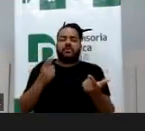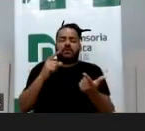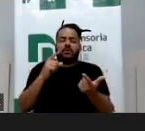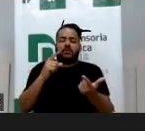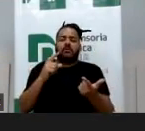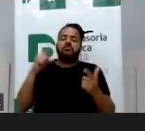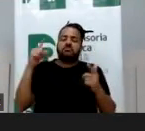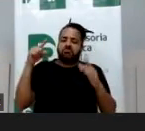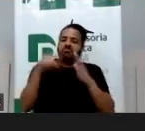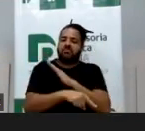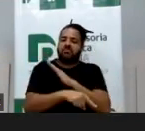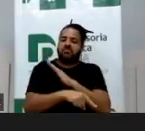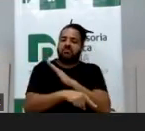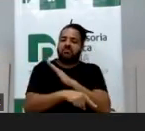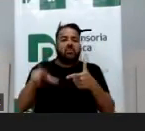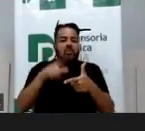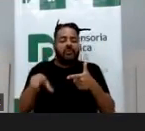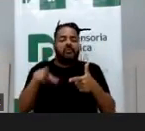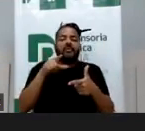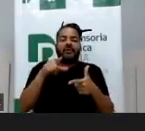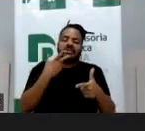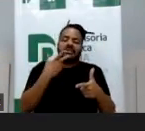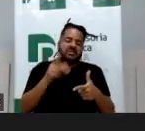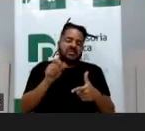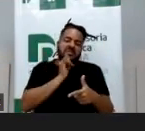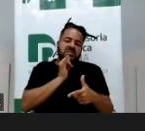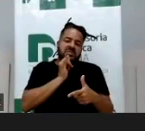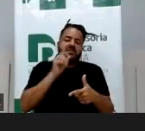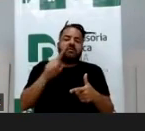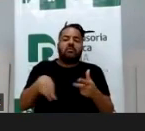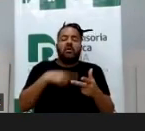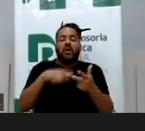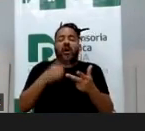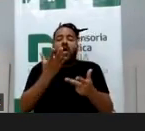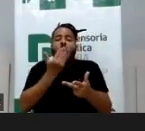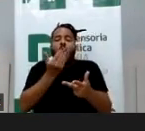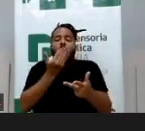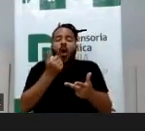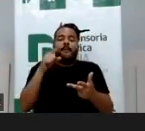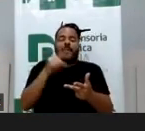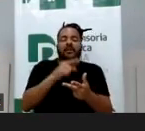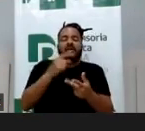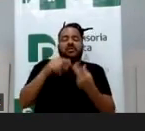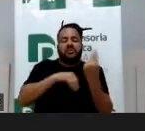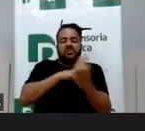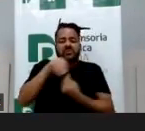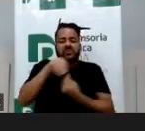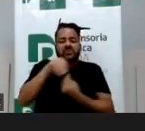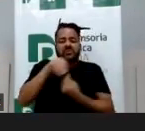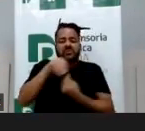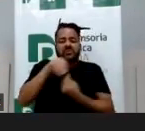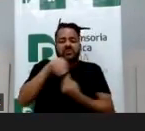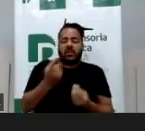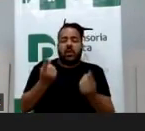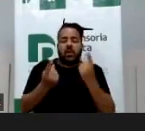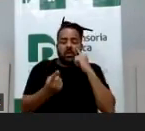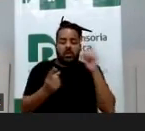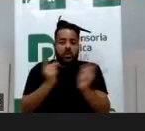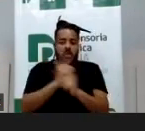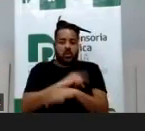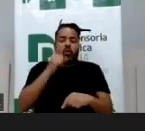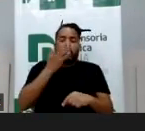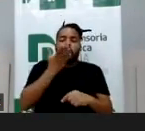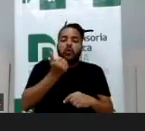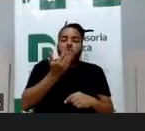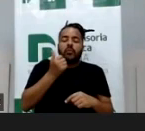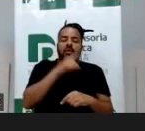e problemas no âmbito, por exemplo, de transtornos alimentares, então, o Ambulatório de Pesquisa em Transtornos Alimentares da USP já